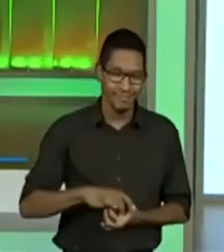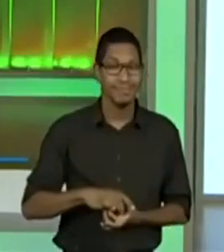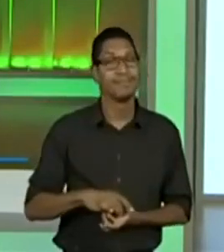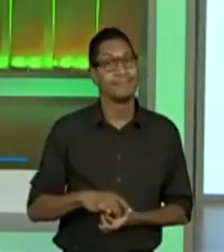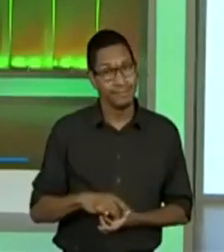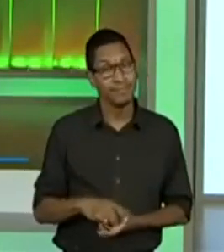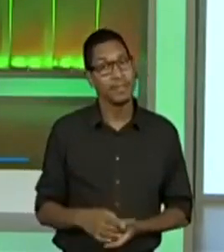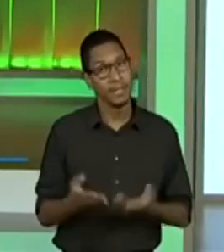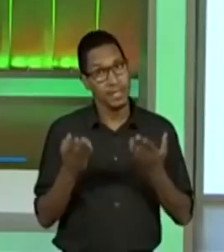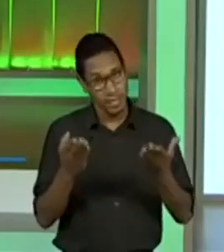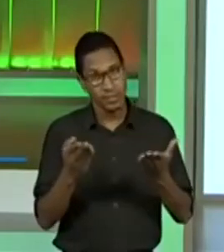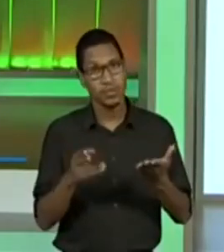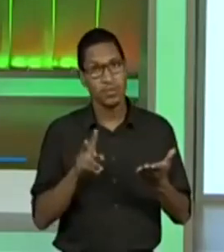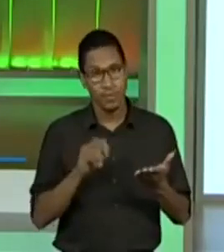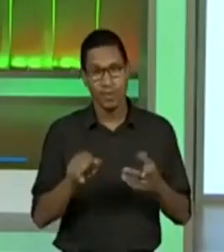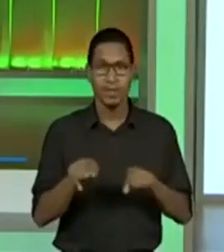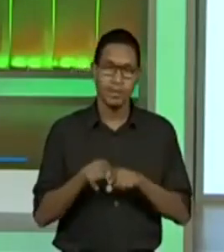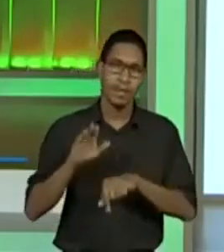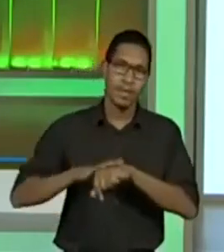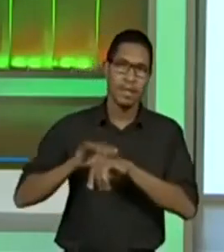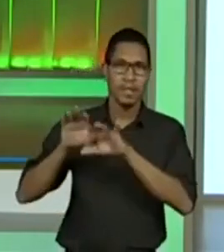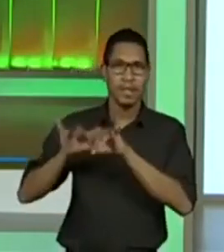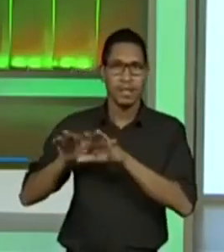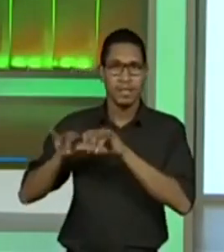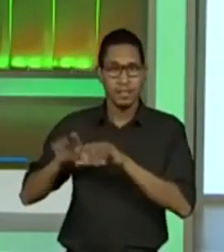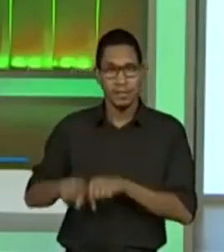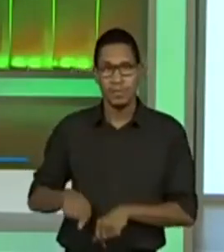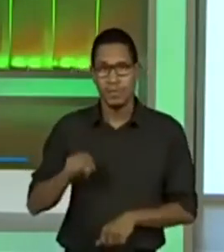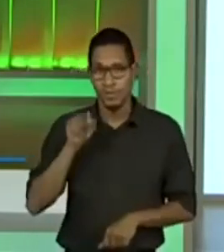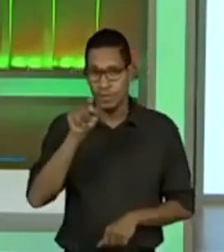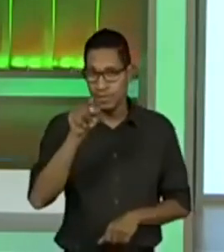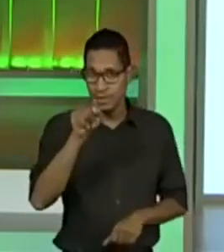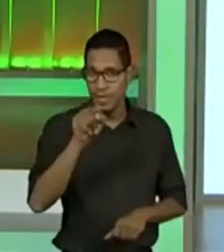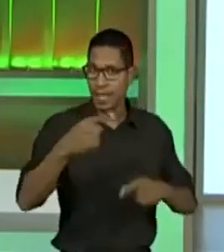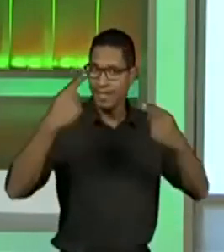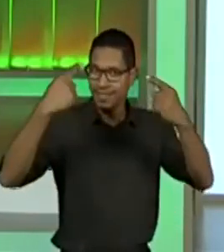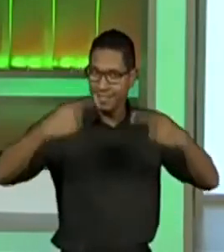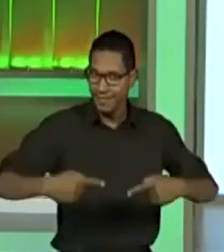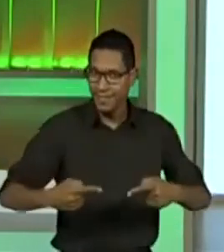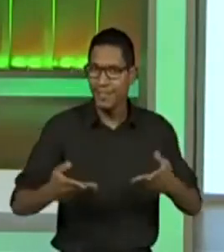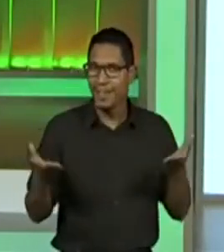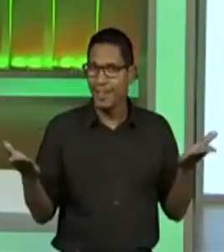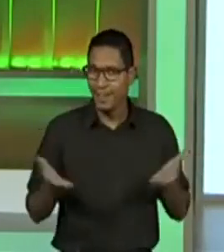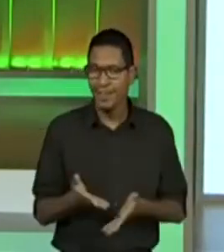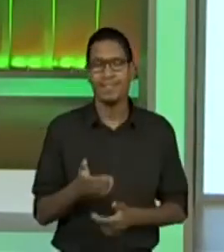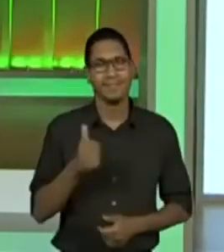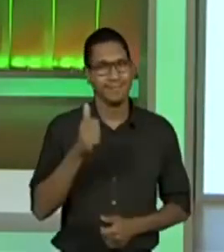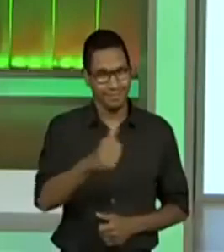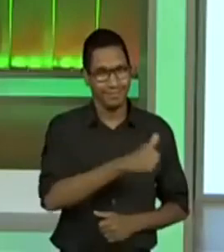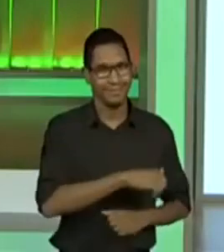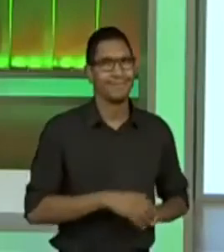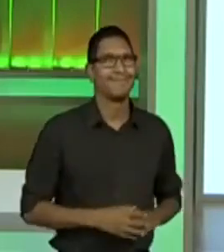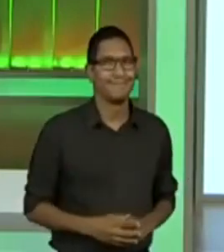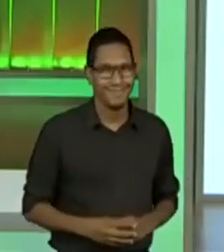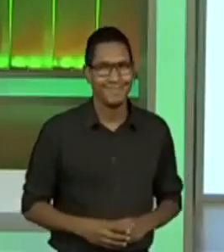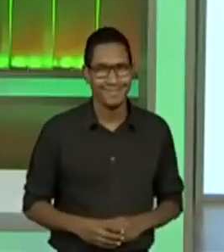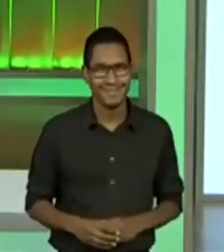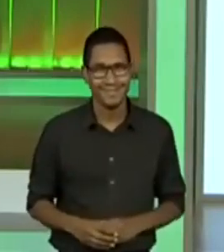isso, eu vou deixar pra edição e de vocês é desafio. Agora, eu posso voltar lá,